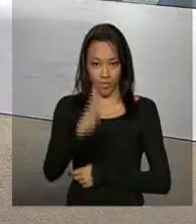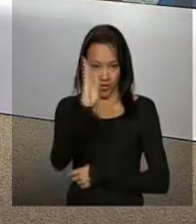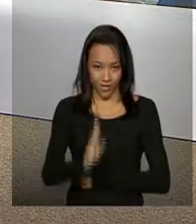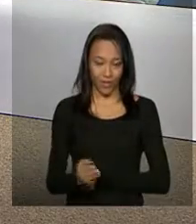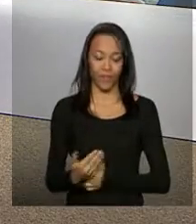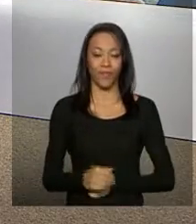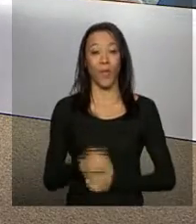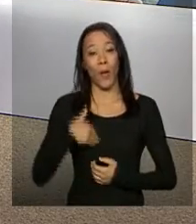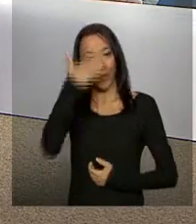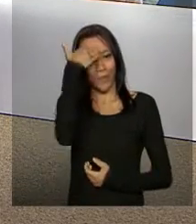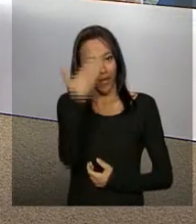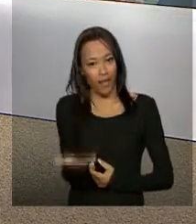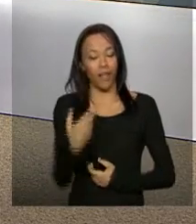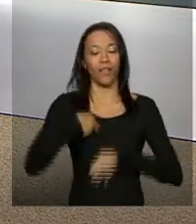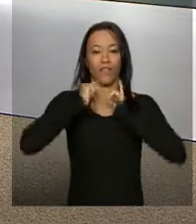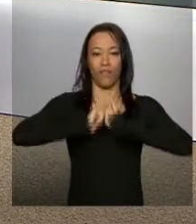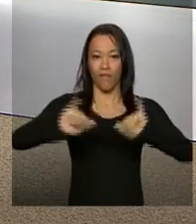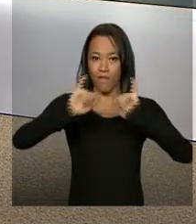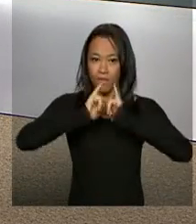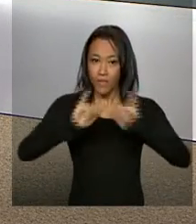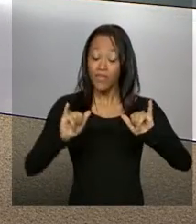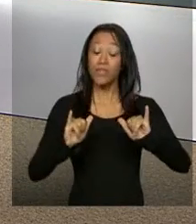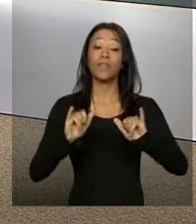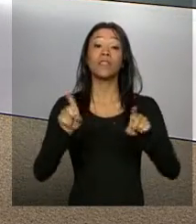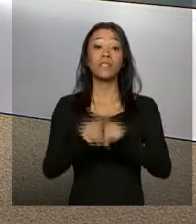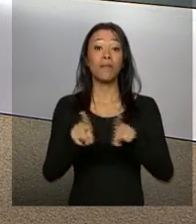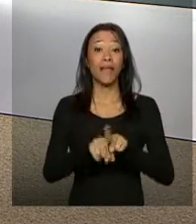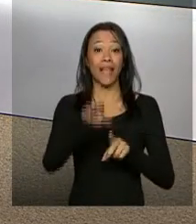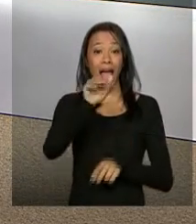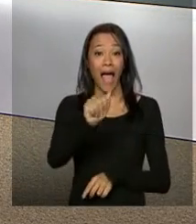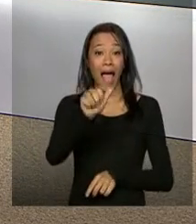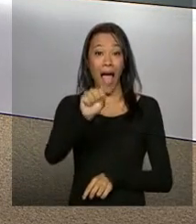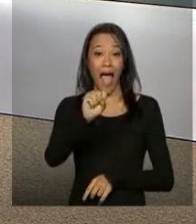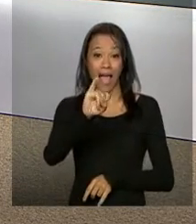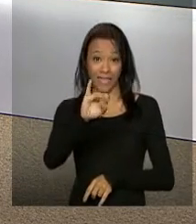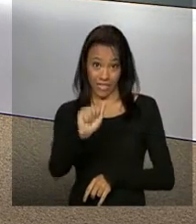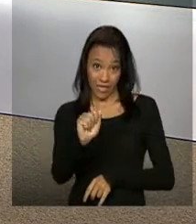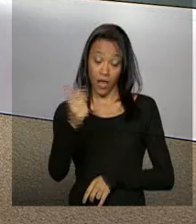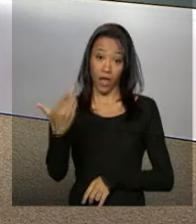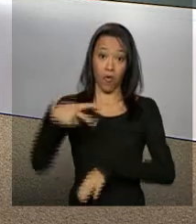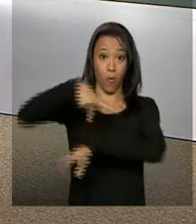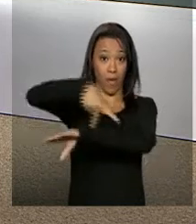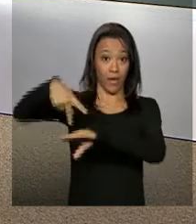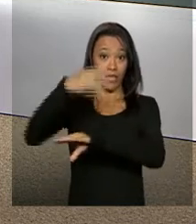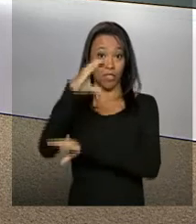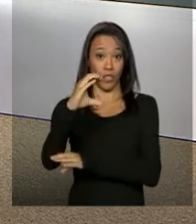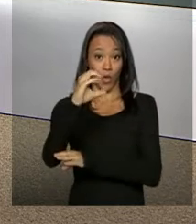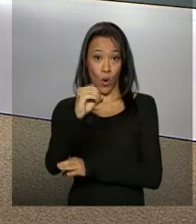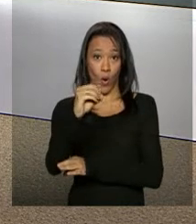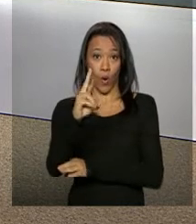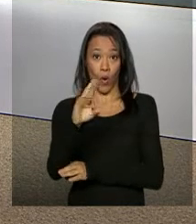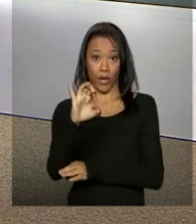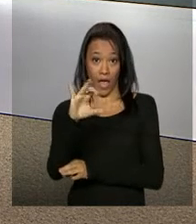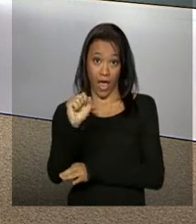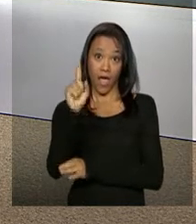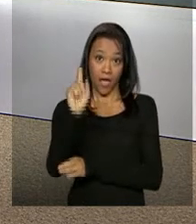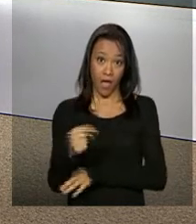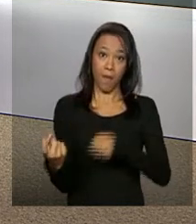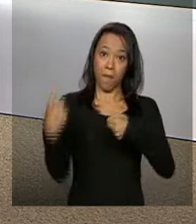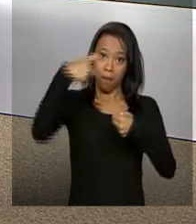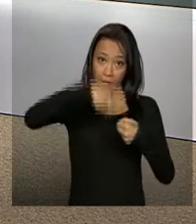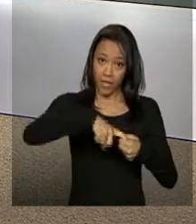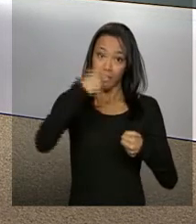Obrigada, Daniela, pelas informações. E na Ásia, a Coreia é o maior parceiro do Brasil no programa Ciências Sem